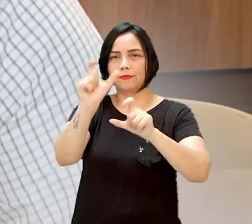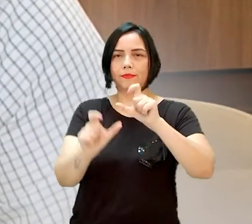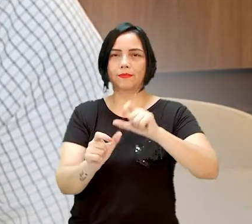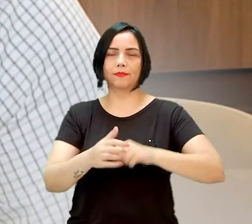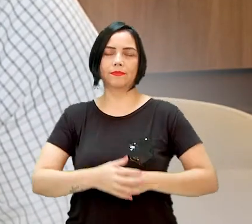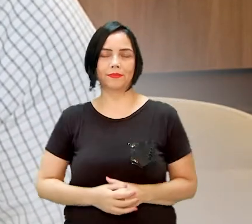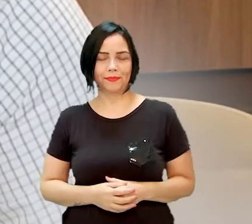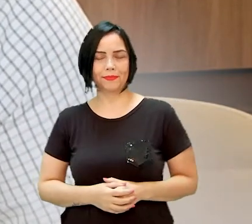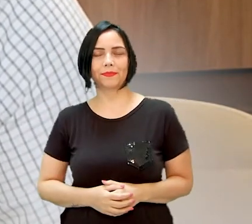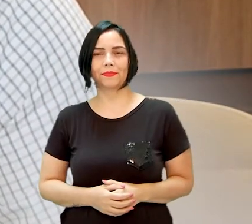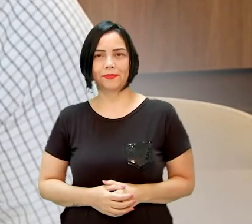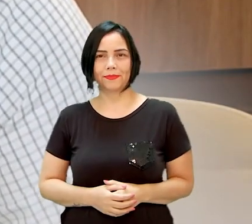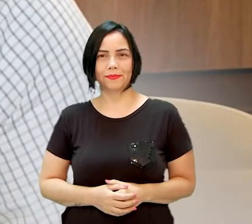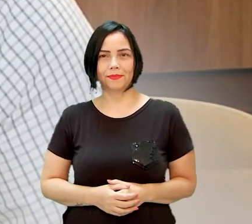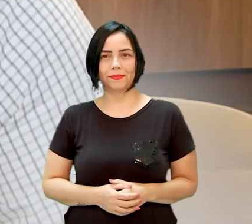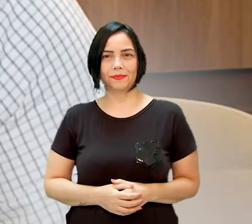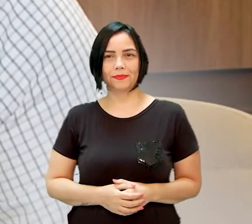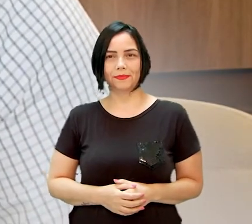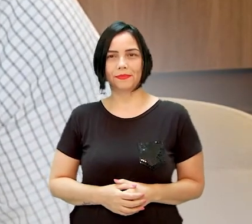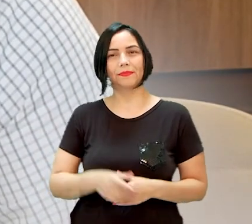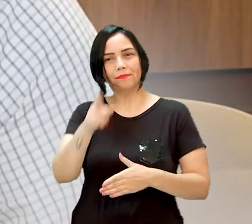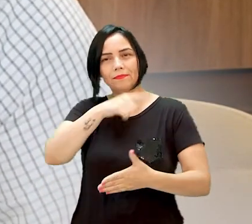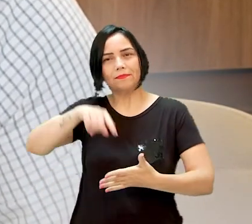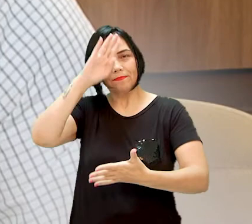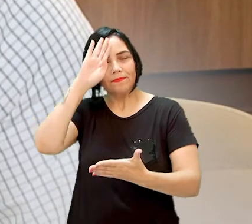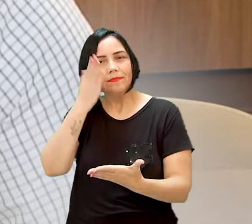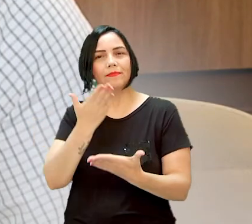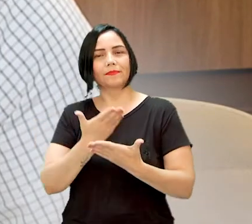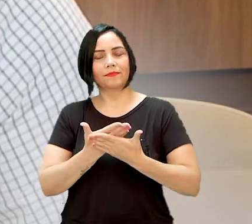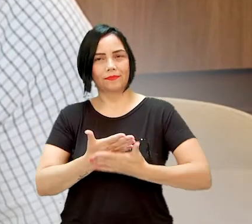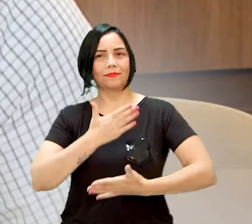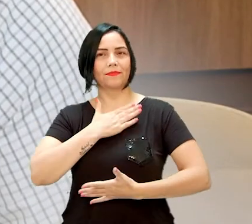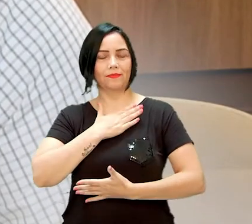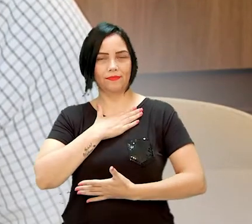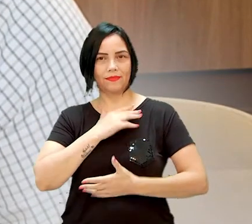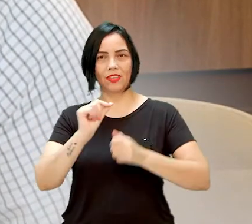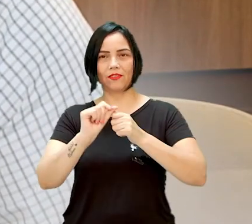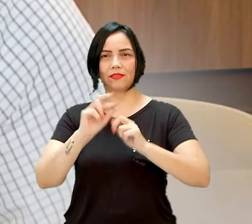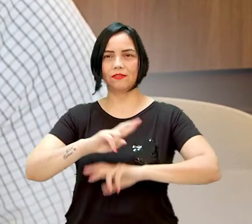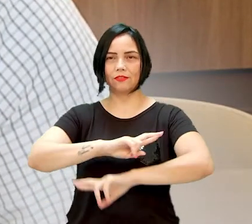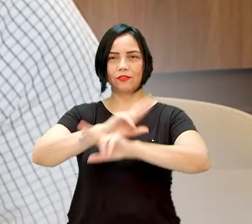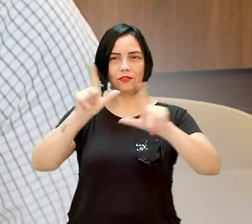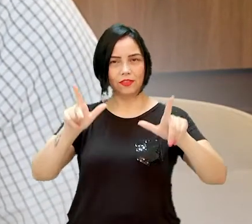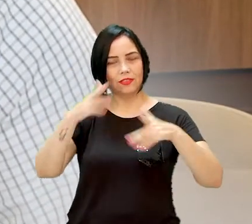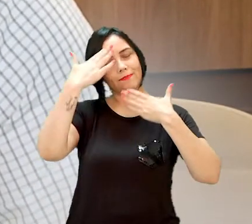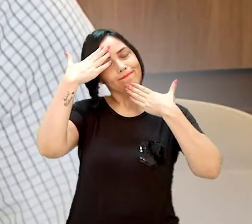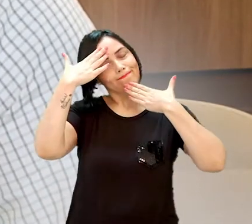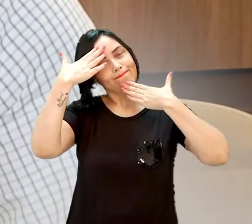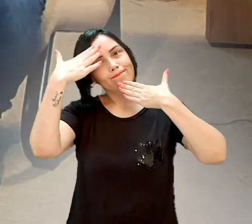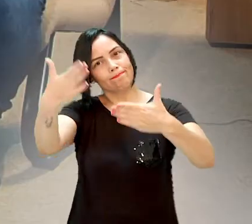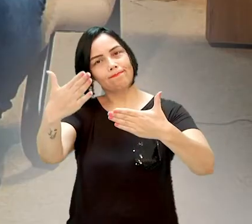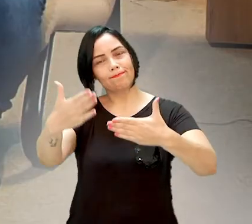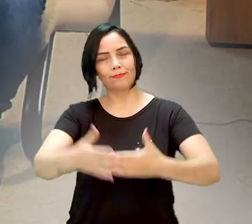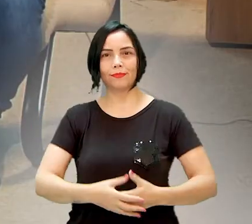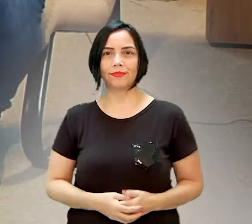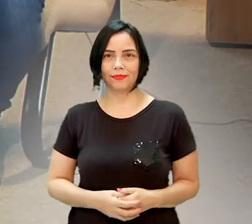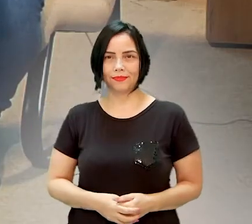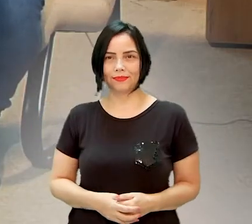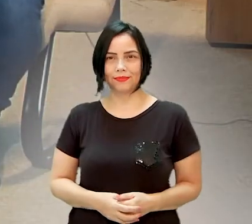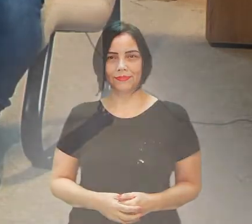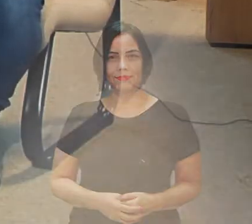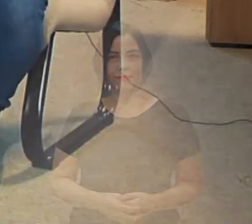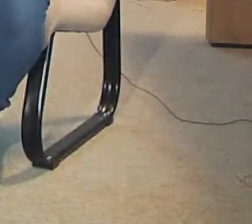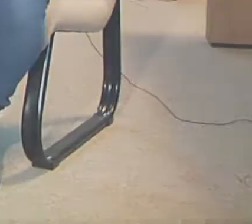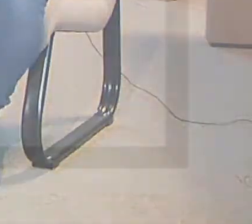.261 votos que foram confiados a mim para fazer a diferença. Muito obrigado. Esse foi o